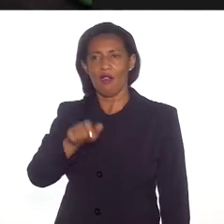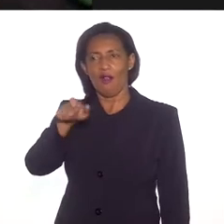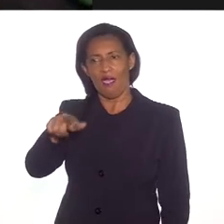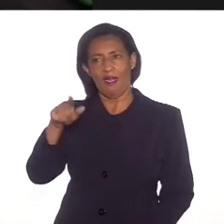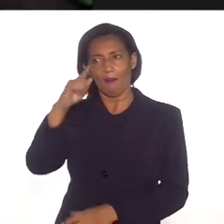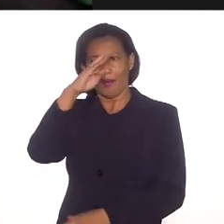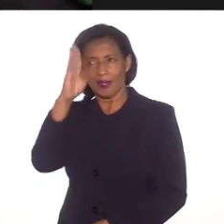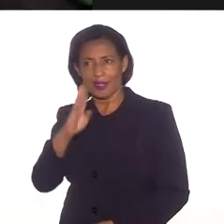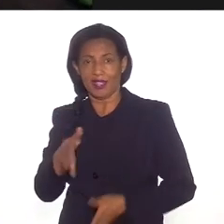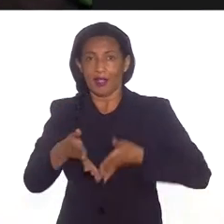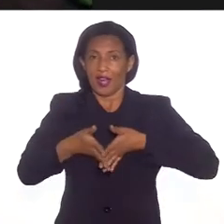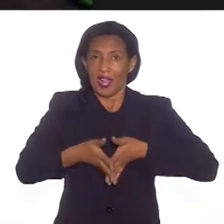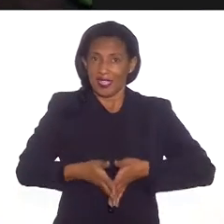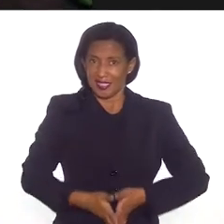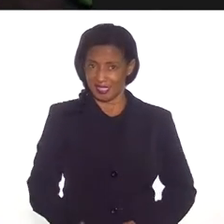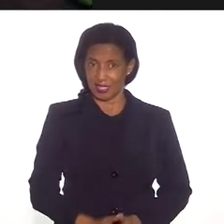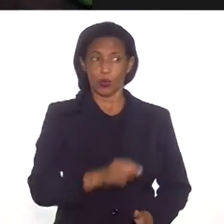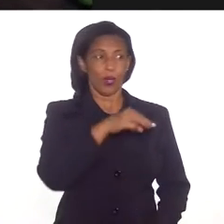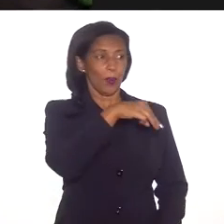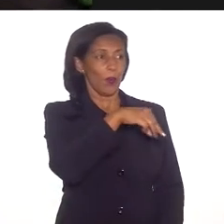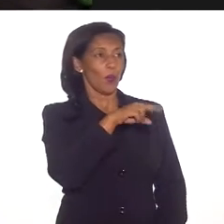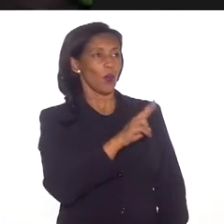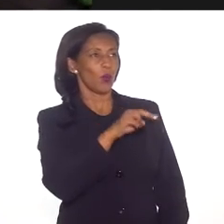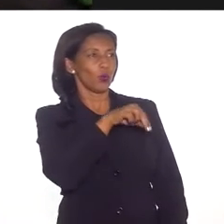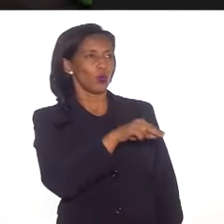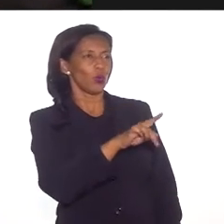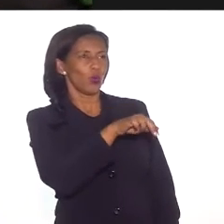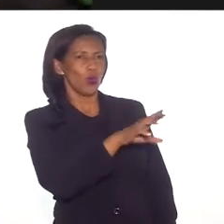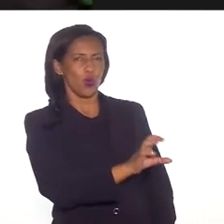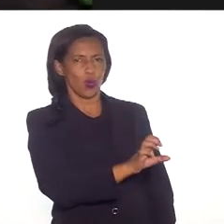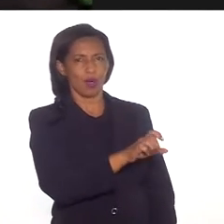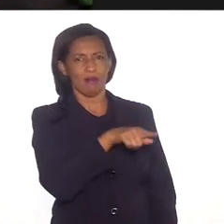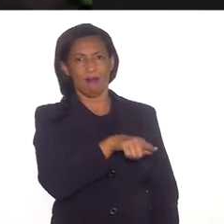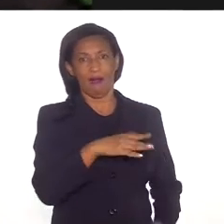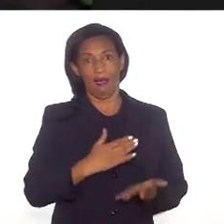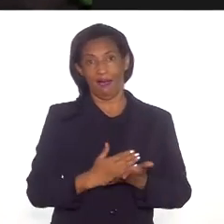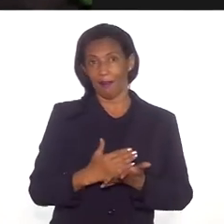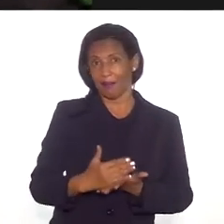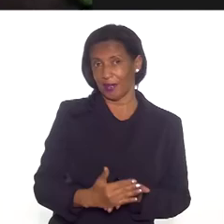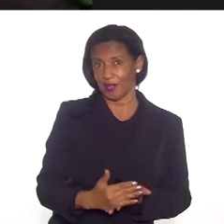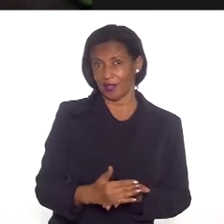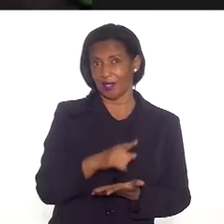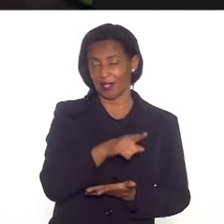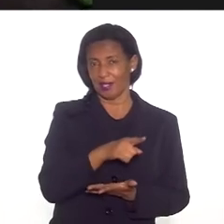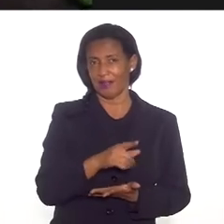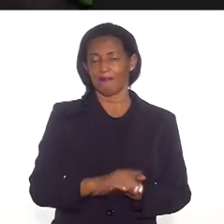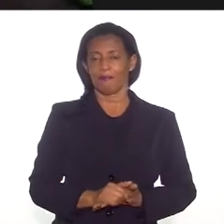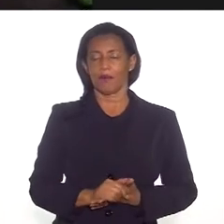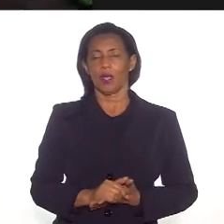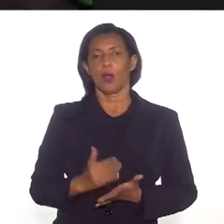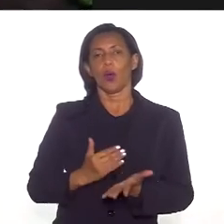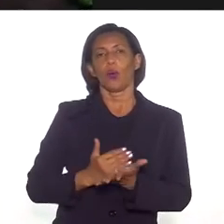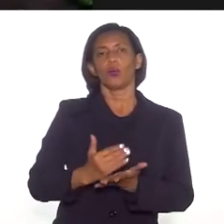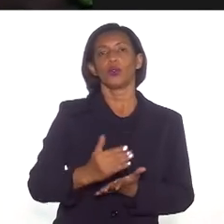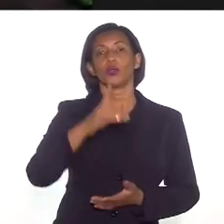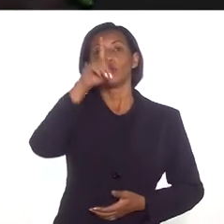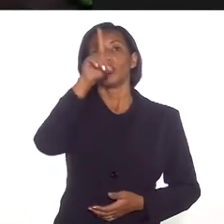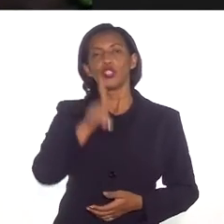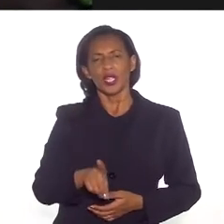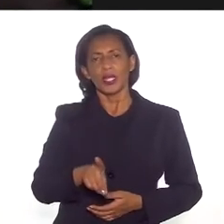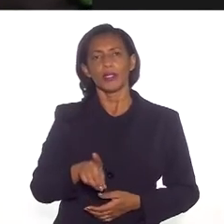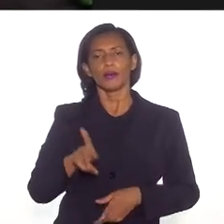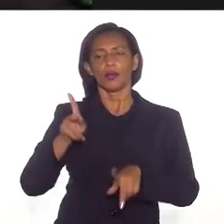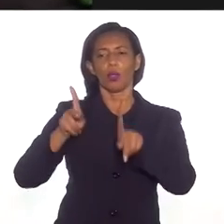munduruku. Tudo bem. E, a partir daí, se criaram os direitos